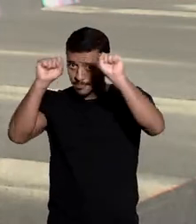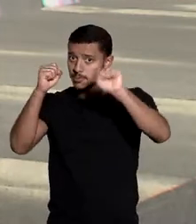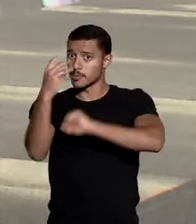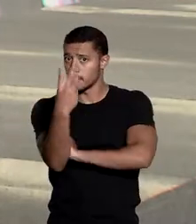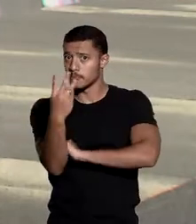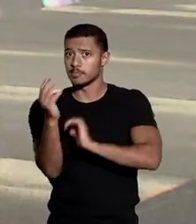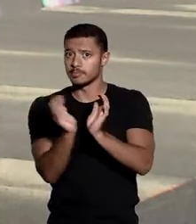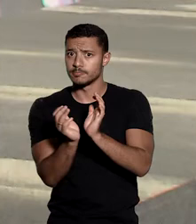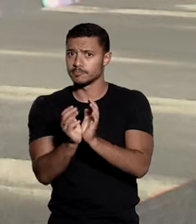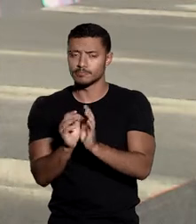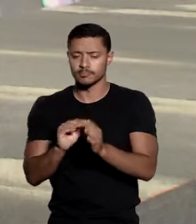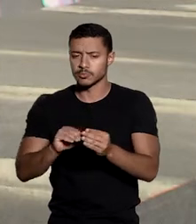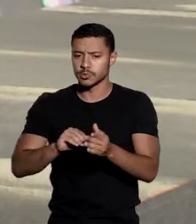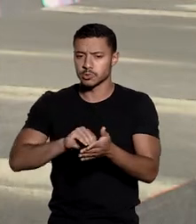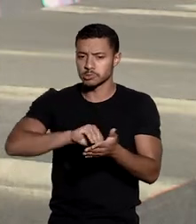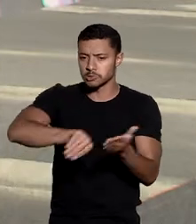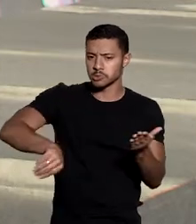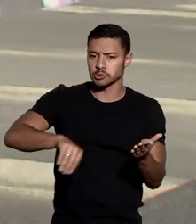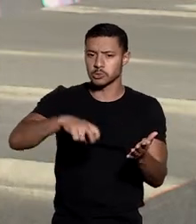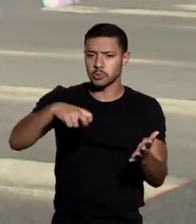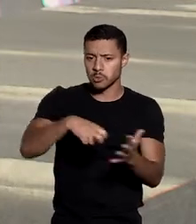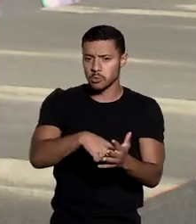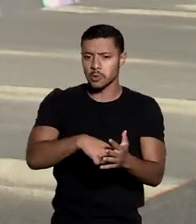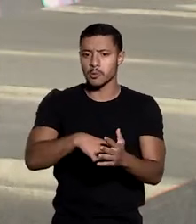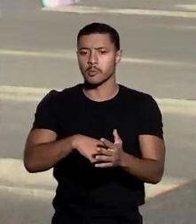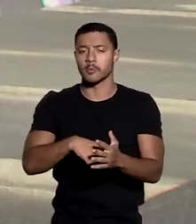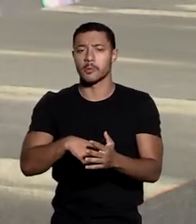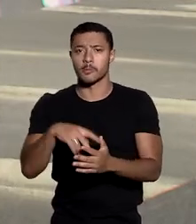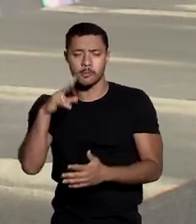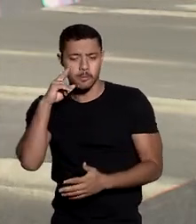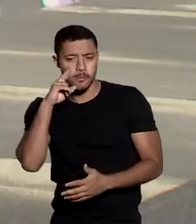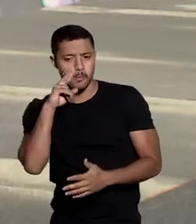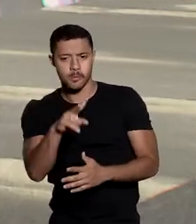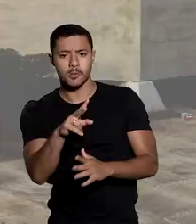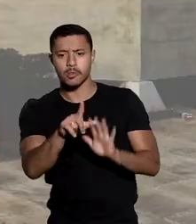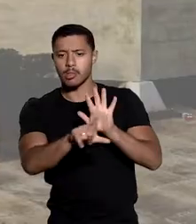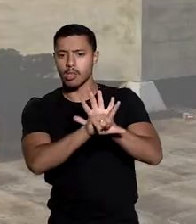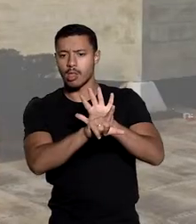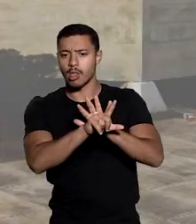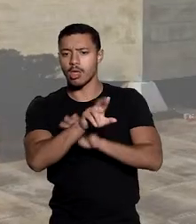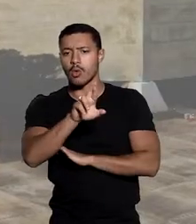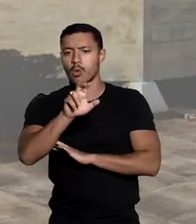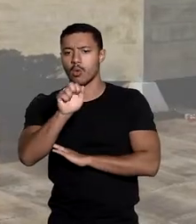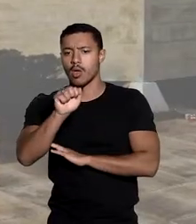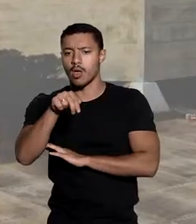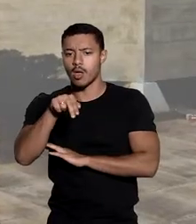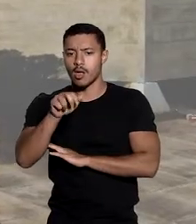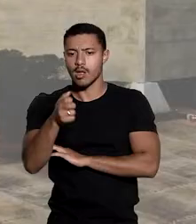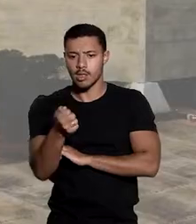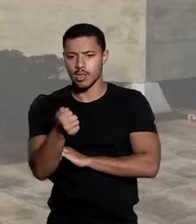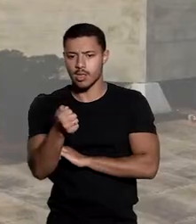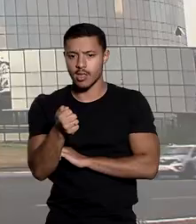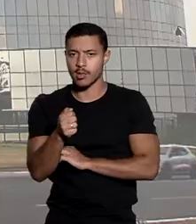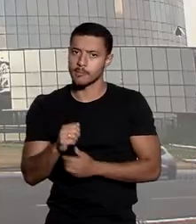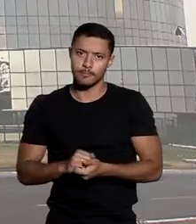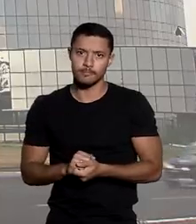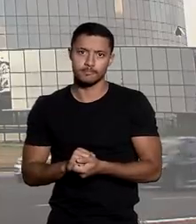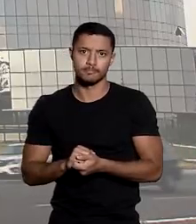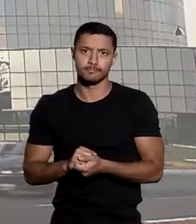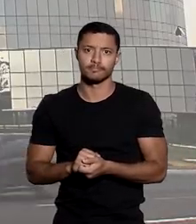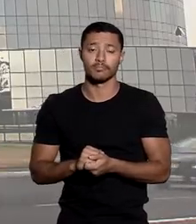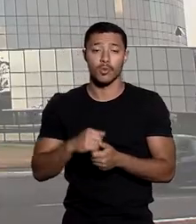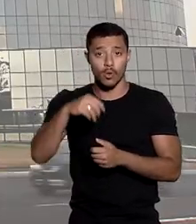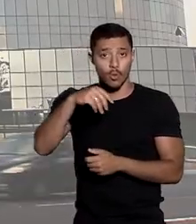Terceira Região desclassificou a conduta para o crime previsto na Lei Rouanet. No recurso especial ao STJ, o